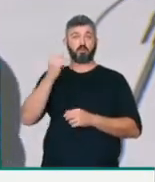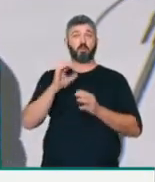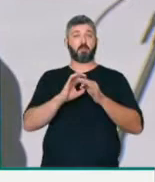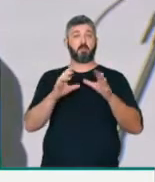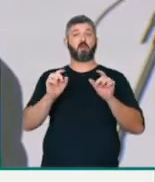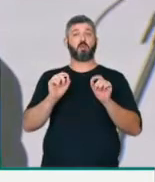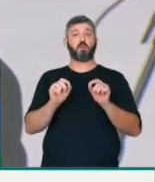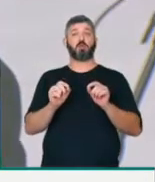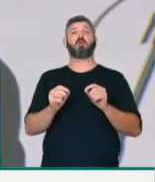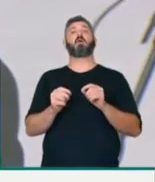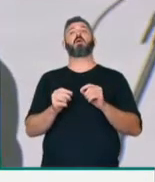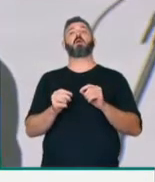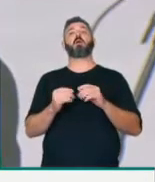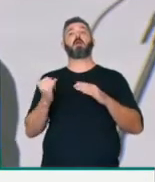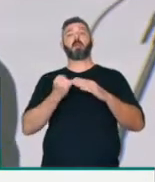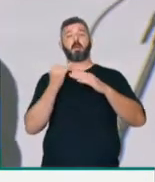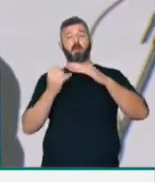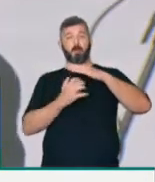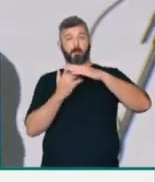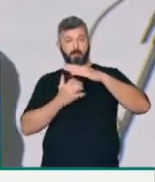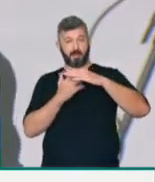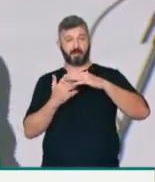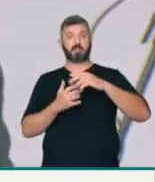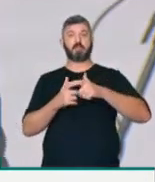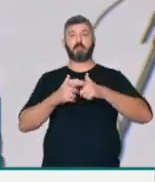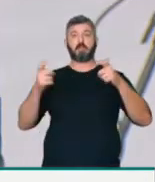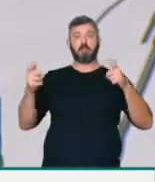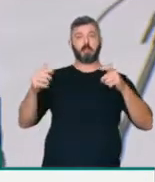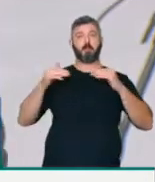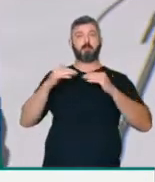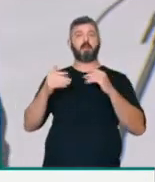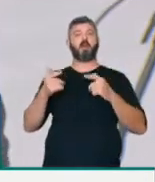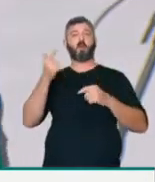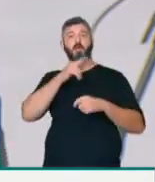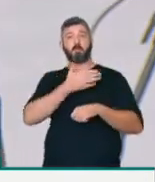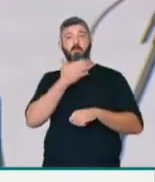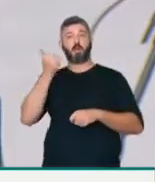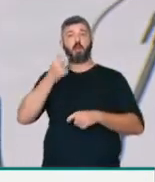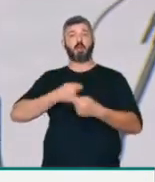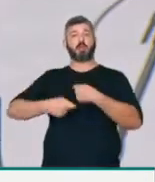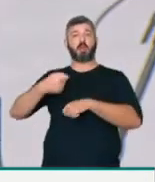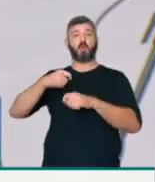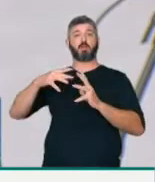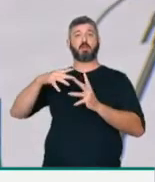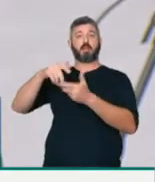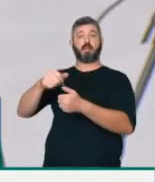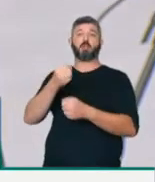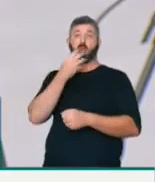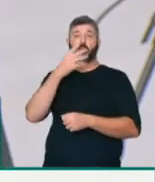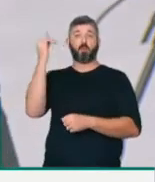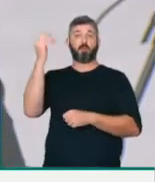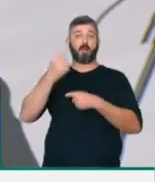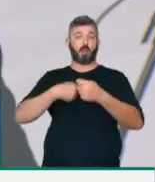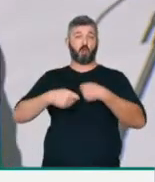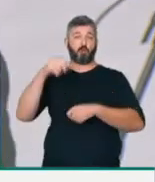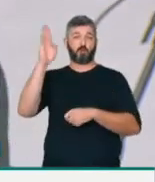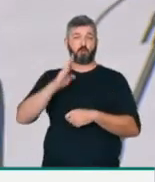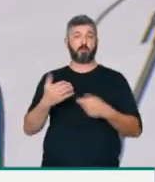permitir com que pequenas e médias empresas ampliem as operações comerciais e exteriores, que vai muito importante para a nossa economia. Portanto, o governo